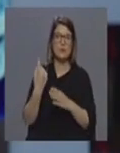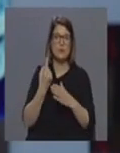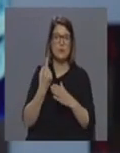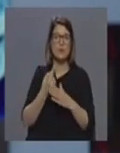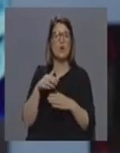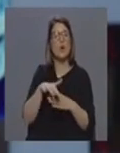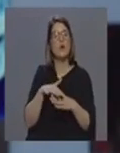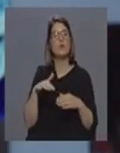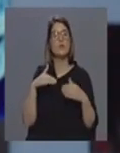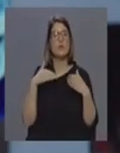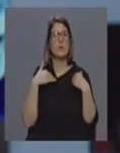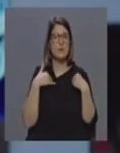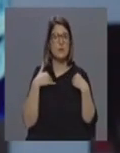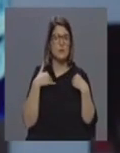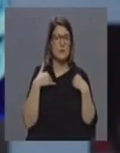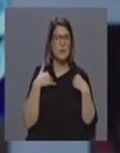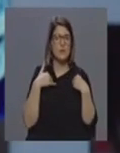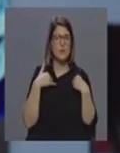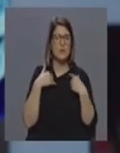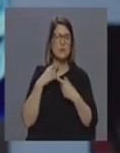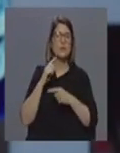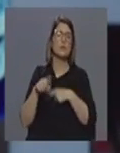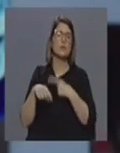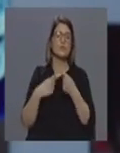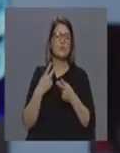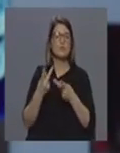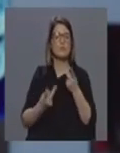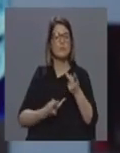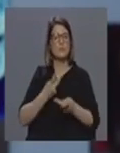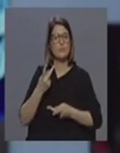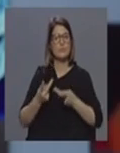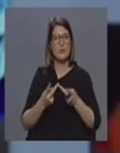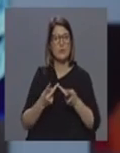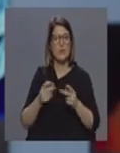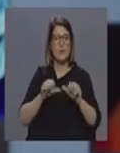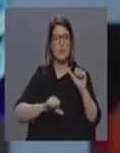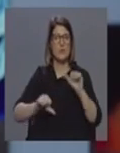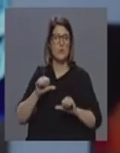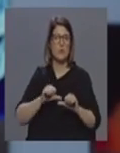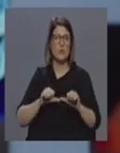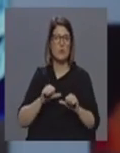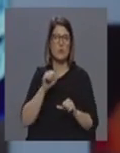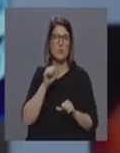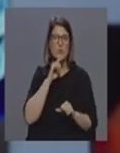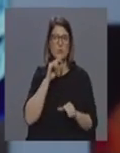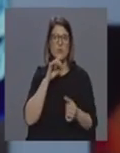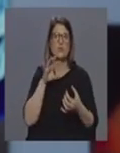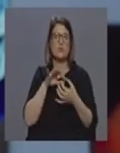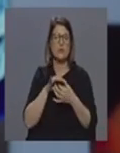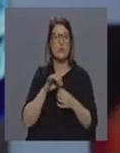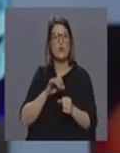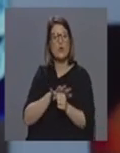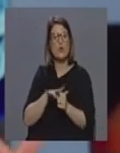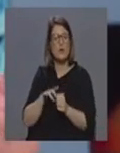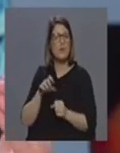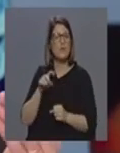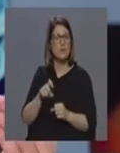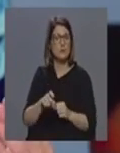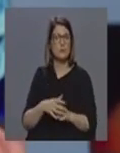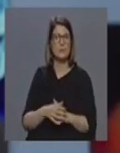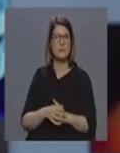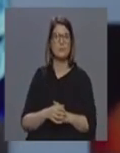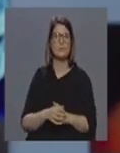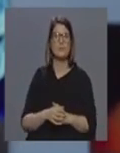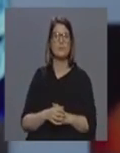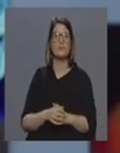ou em treinamento para entretanto depois posermos ao diagnóstico laboratorial eventualmente da infecção pelo coronavírus como tem acontecido nos